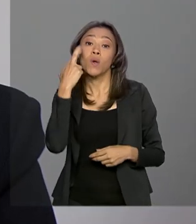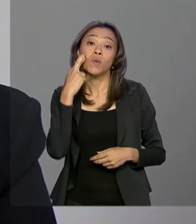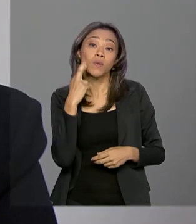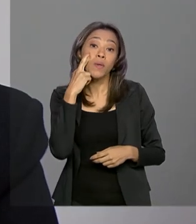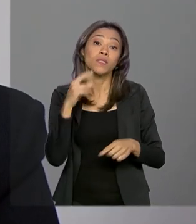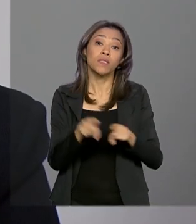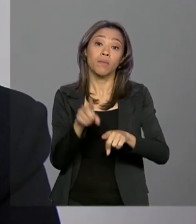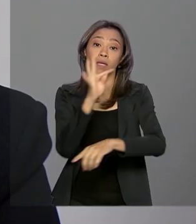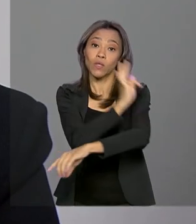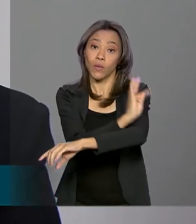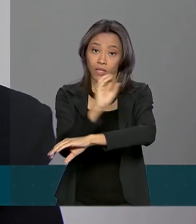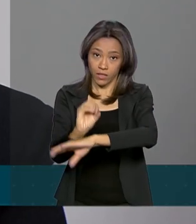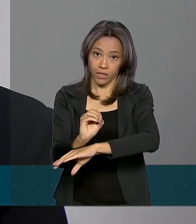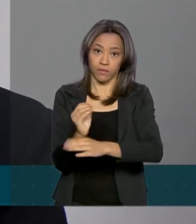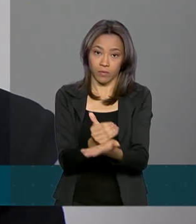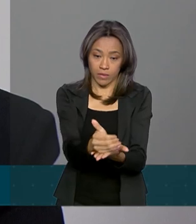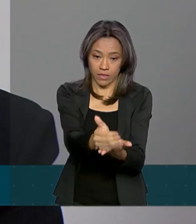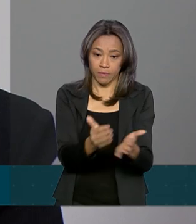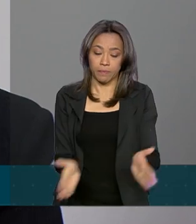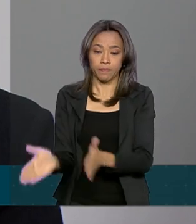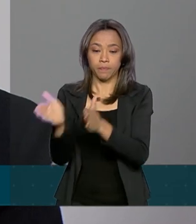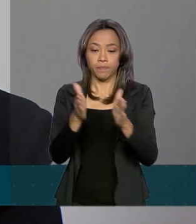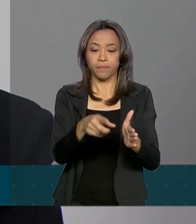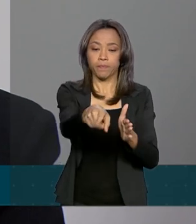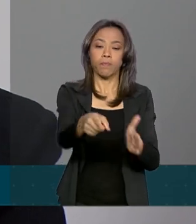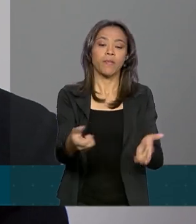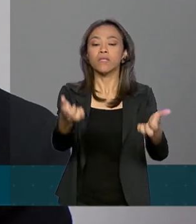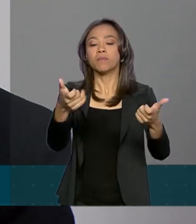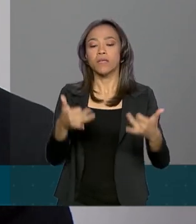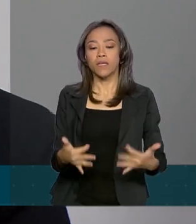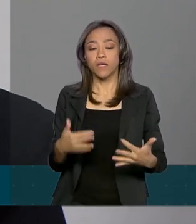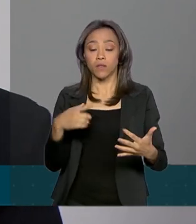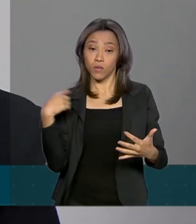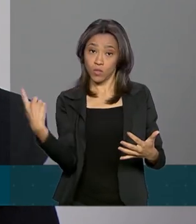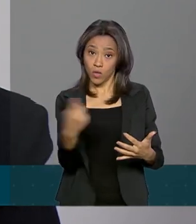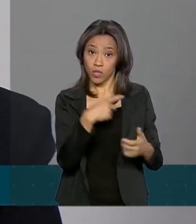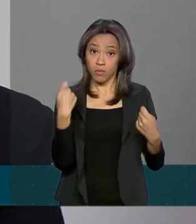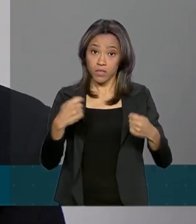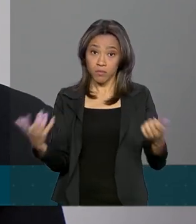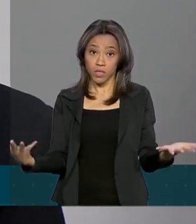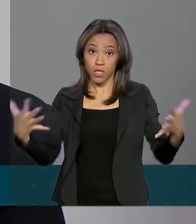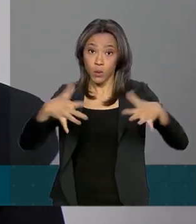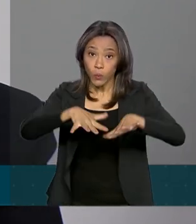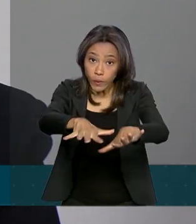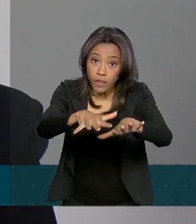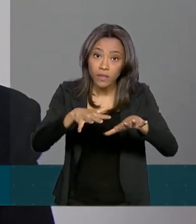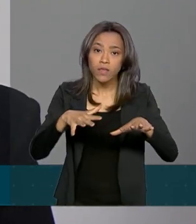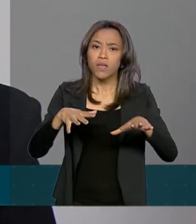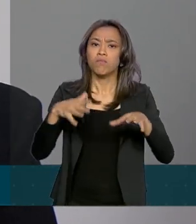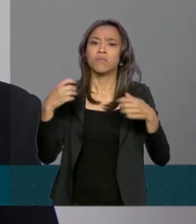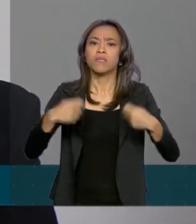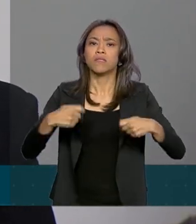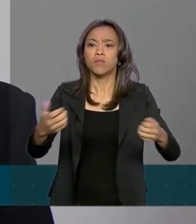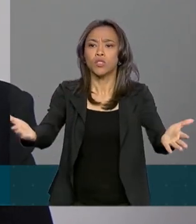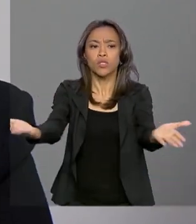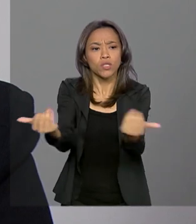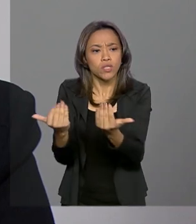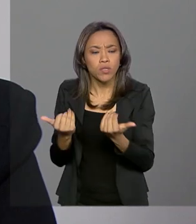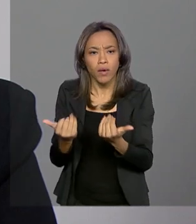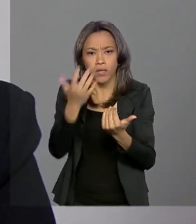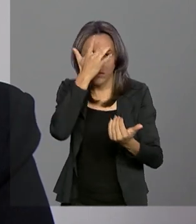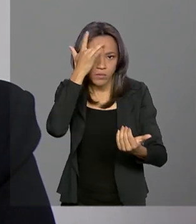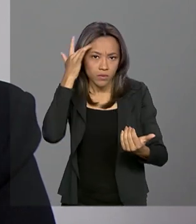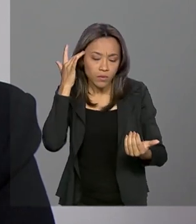Nós precisamos fazer a inclusão. Nós não temos que excluir ninguém, nós temos que trazer as pessoas para dentro